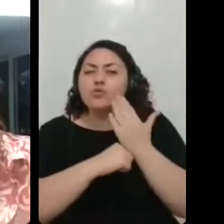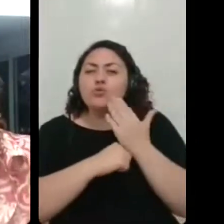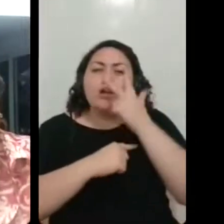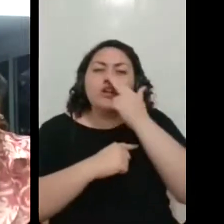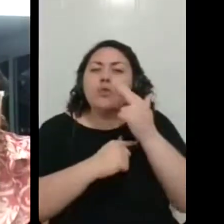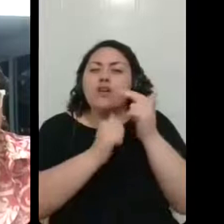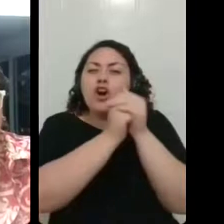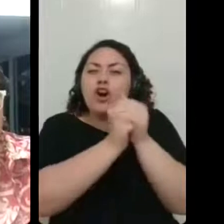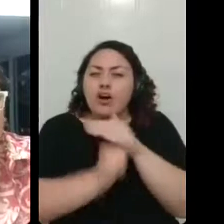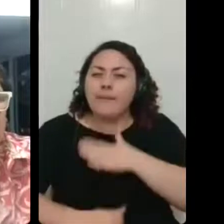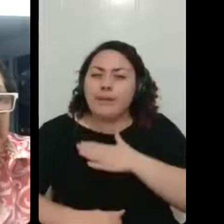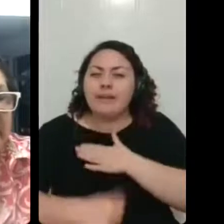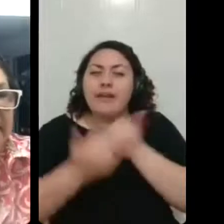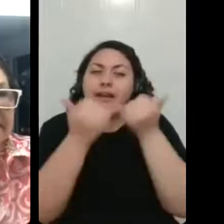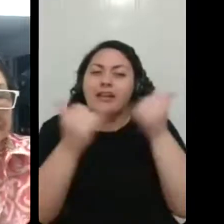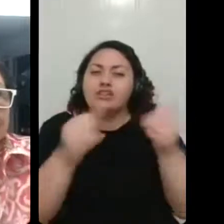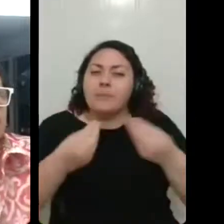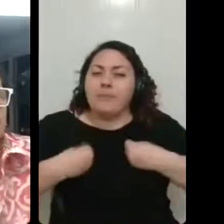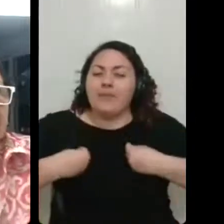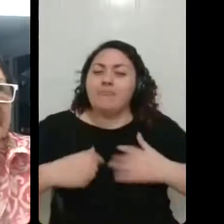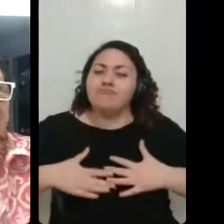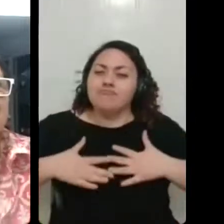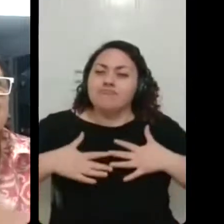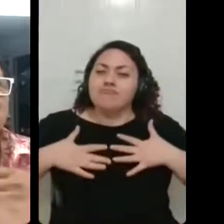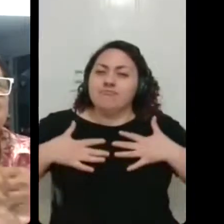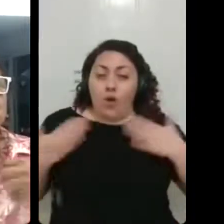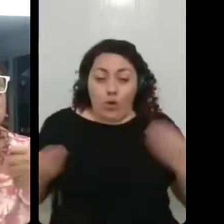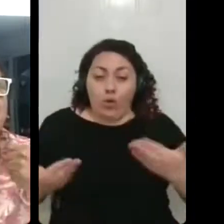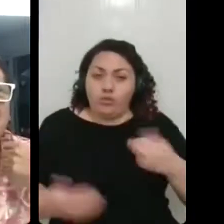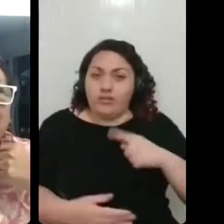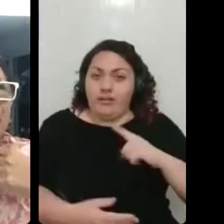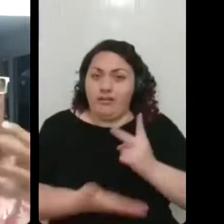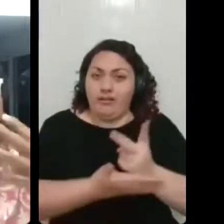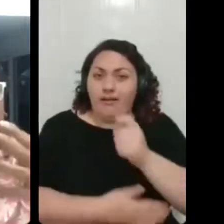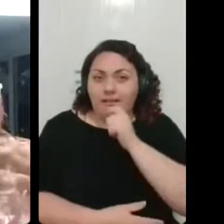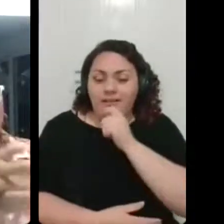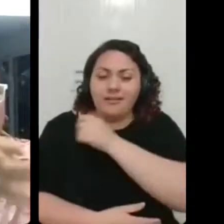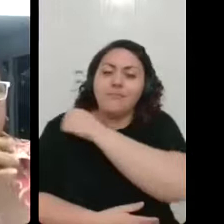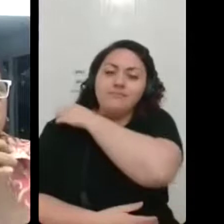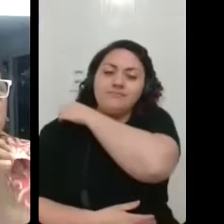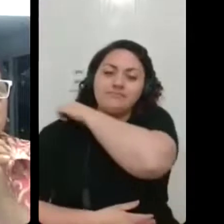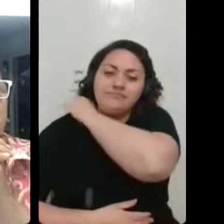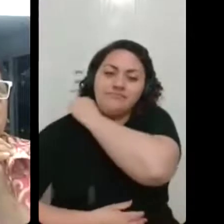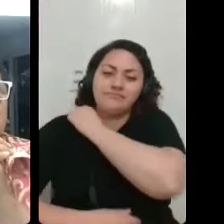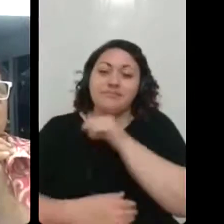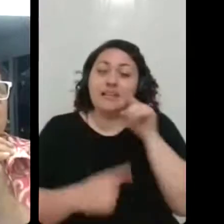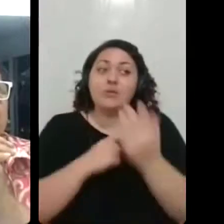tô percebendo muito isso, assim, né? Então, isso botou muito pra frente,